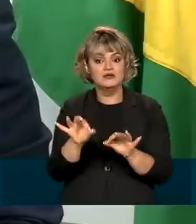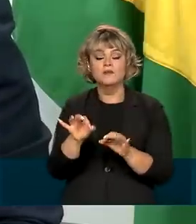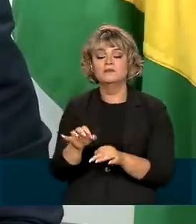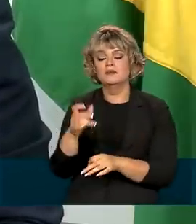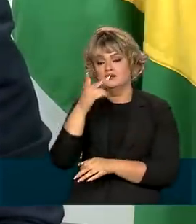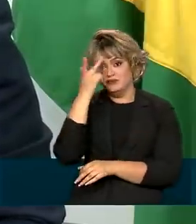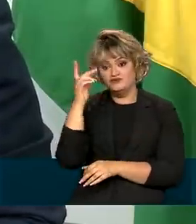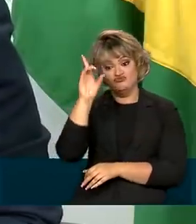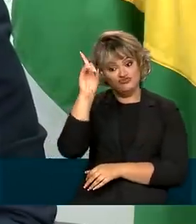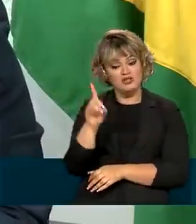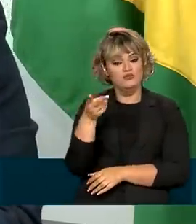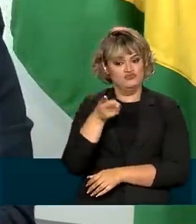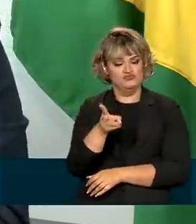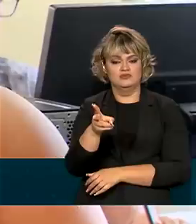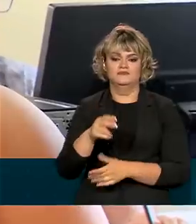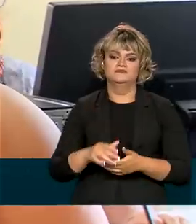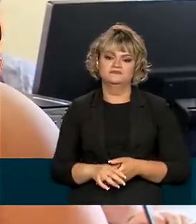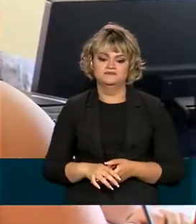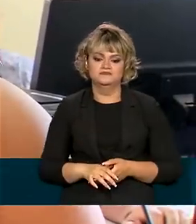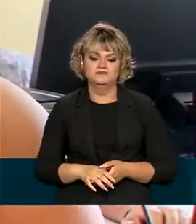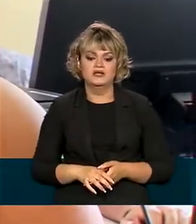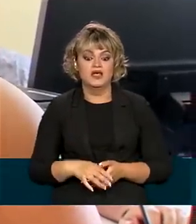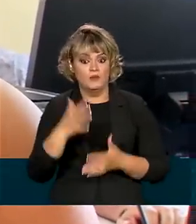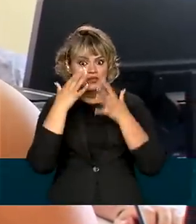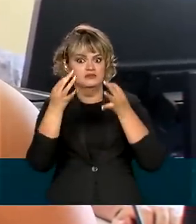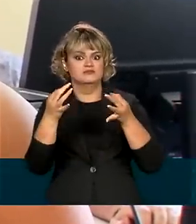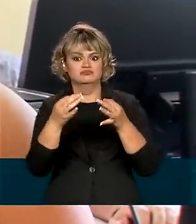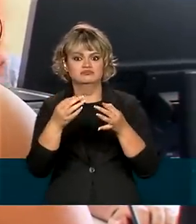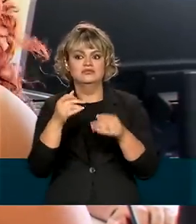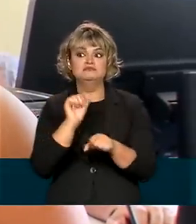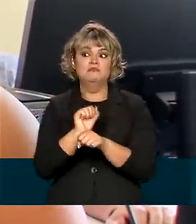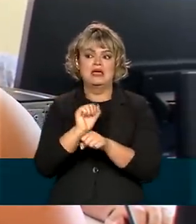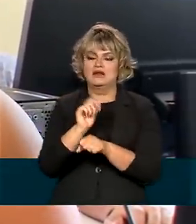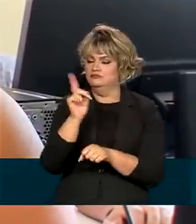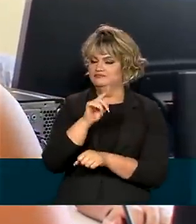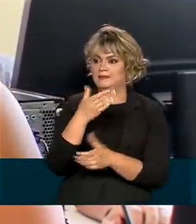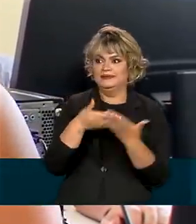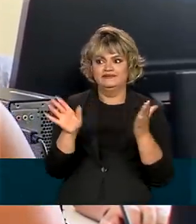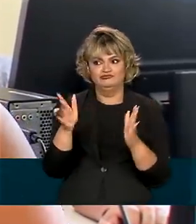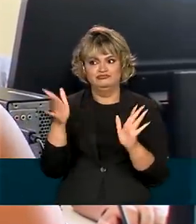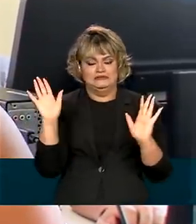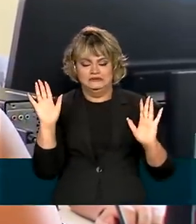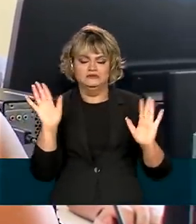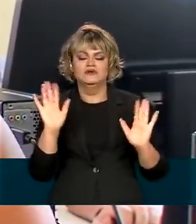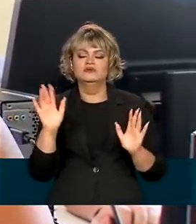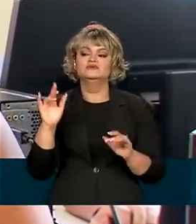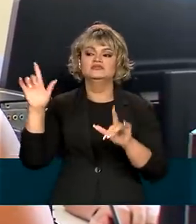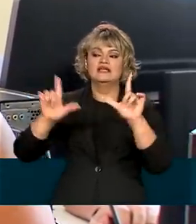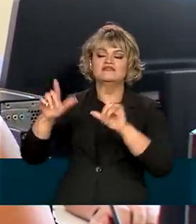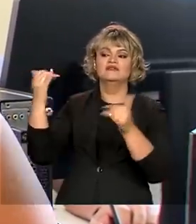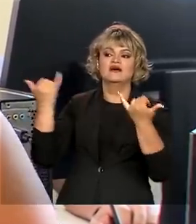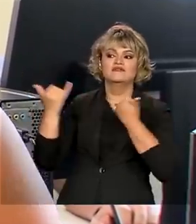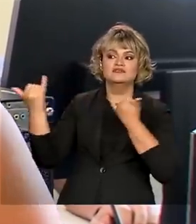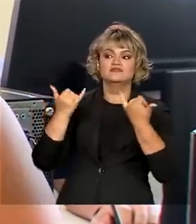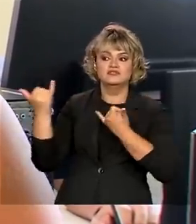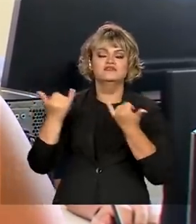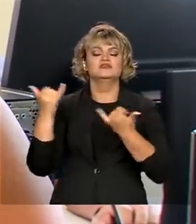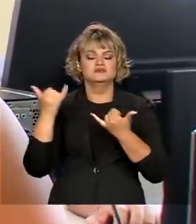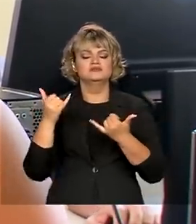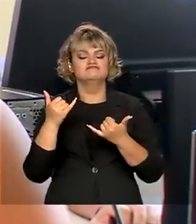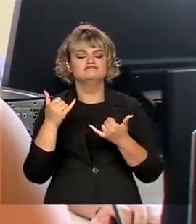que já recebe como também de outros. Vou ficar bem atenta, não vou esperar tanto tempo e estar anunciando em televisão para não ter que